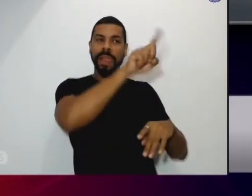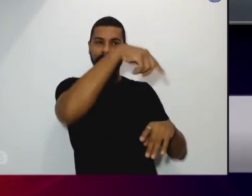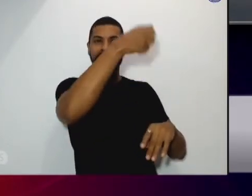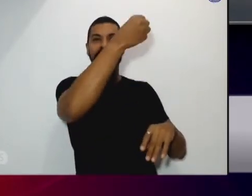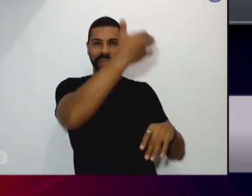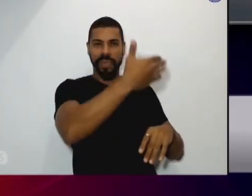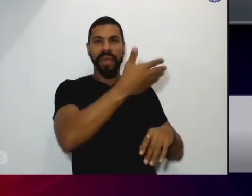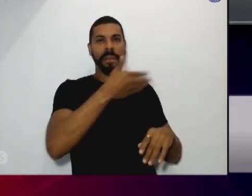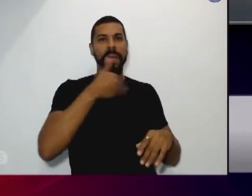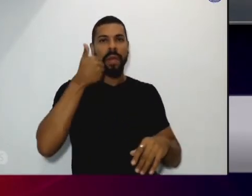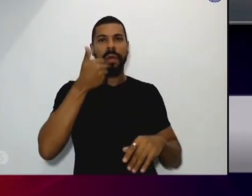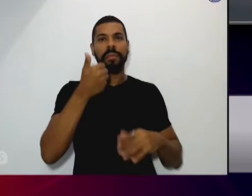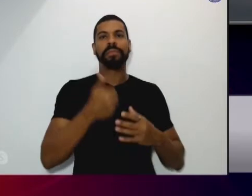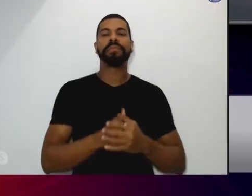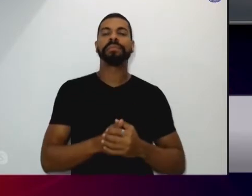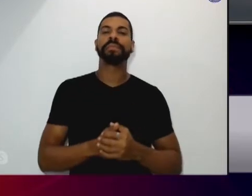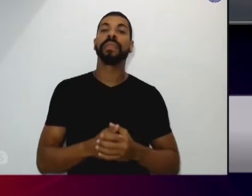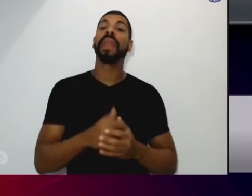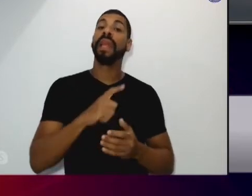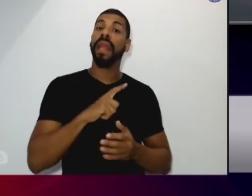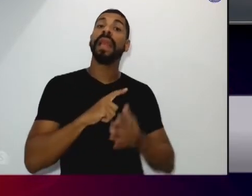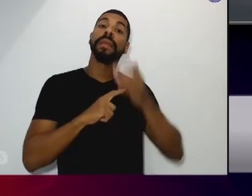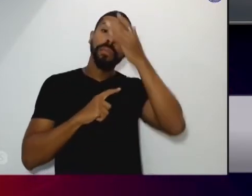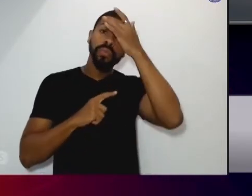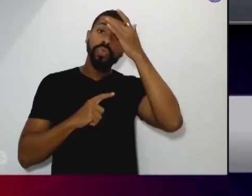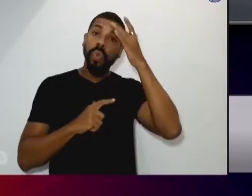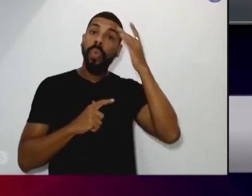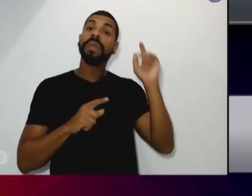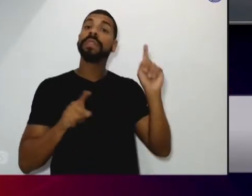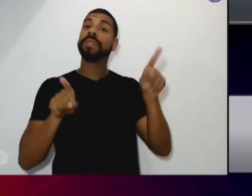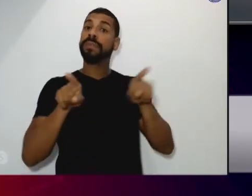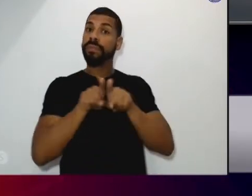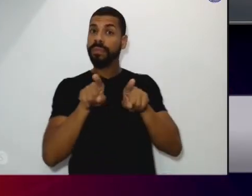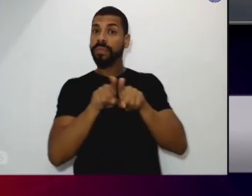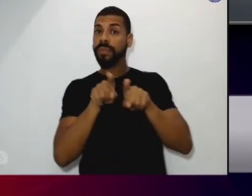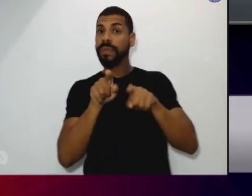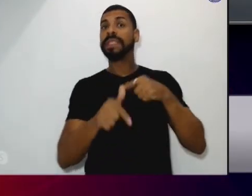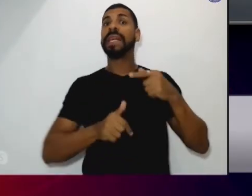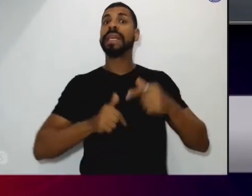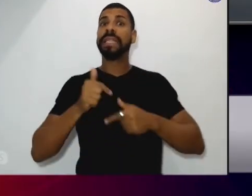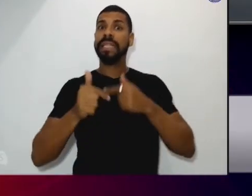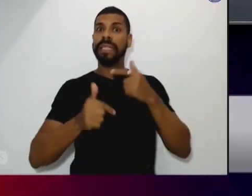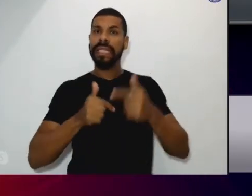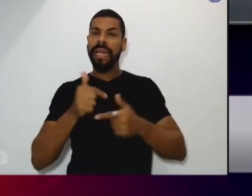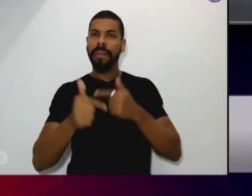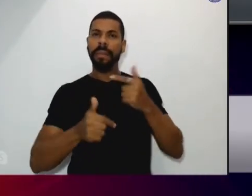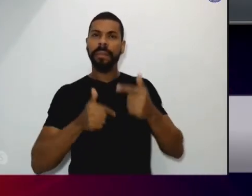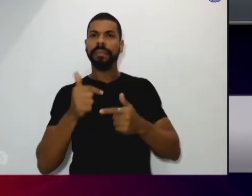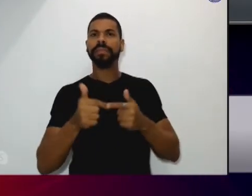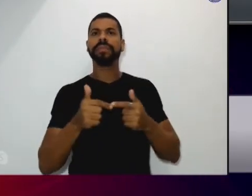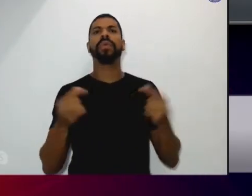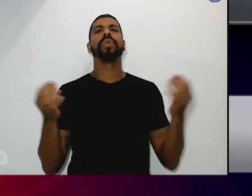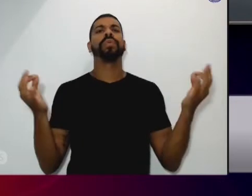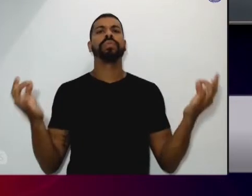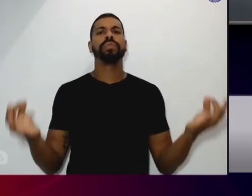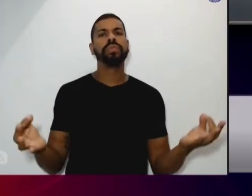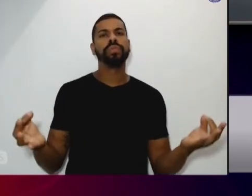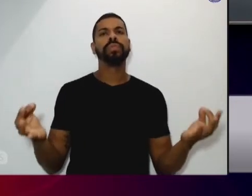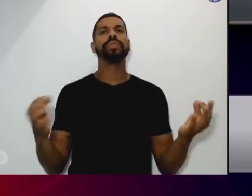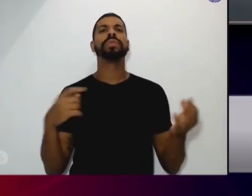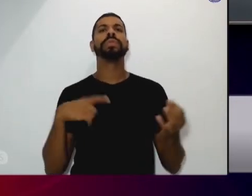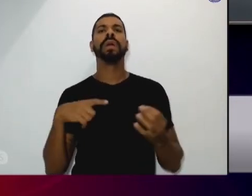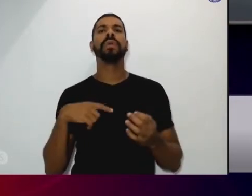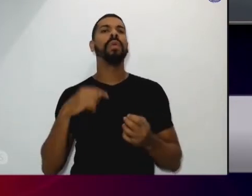nós temos pessoas profissionais que trabalham com reiki yoga acupuntura